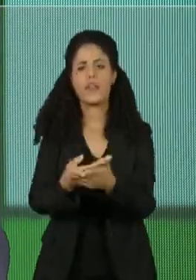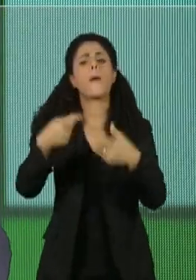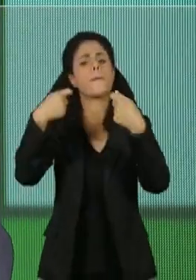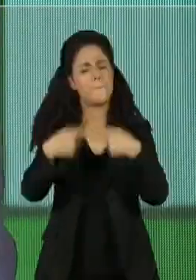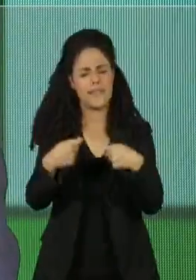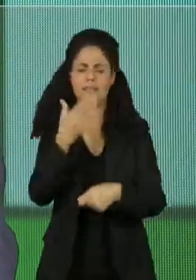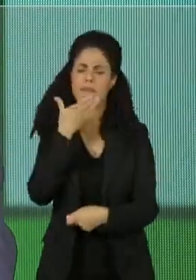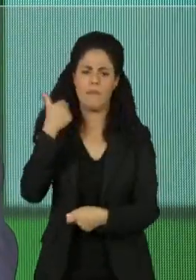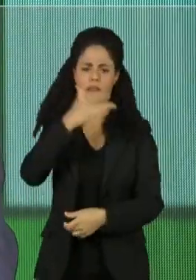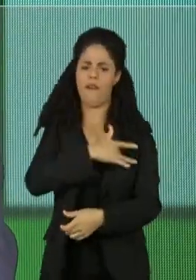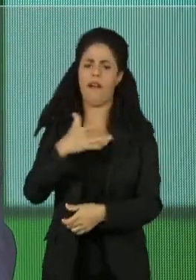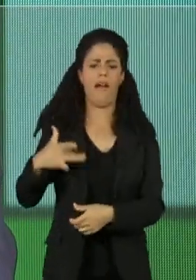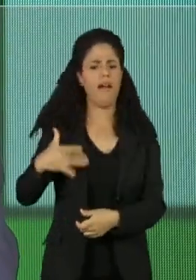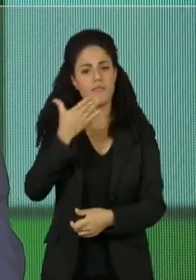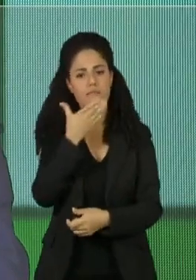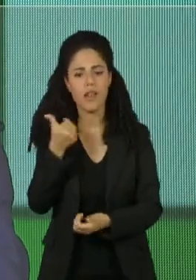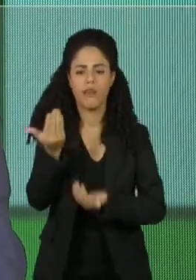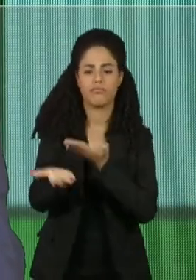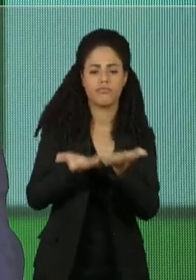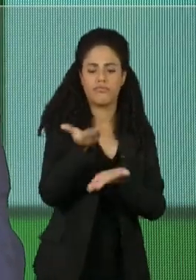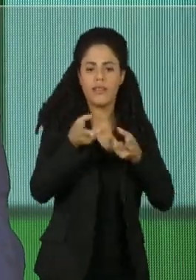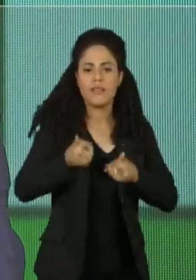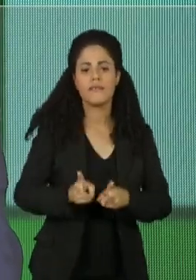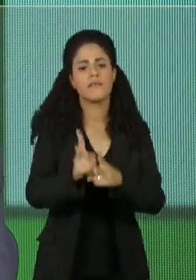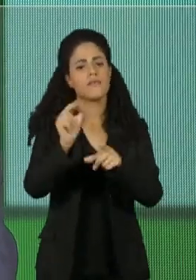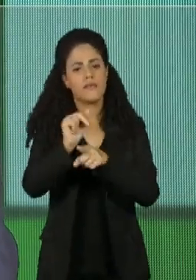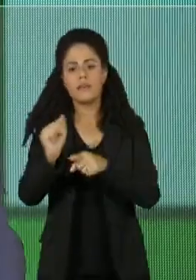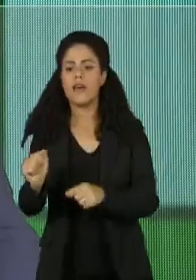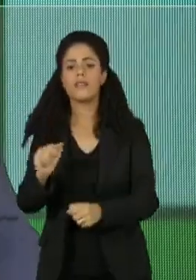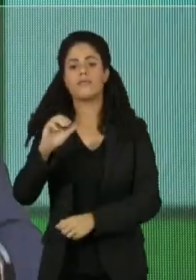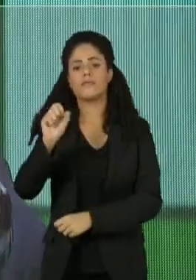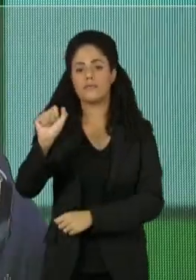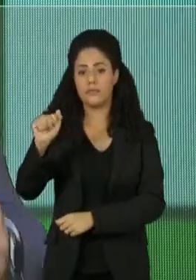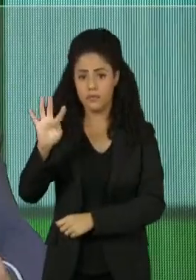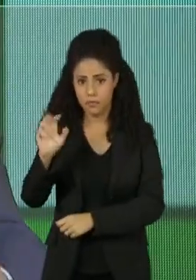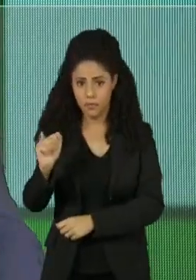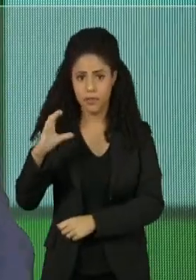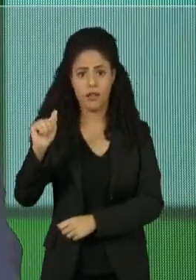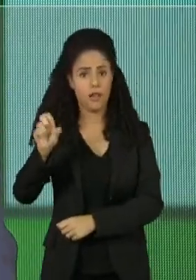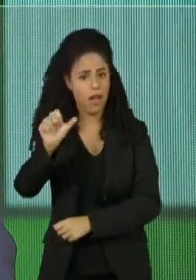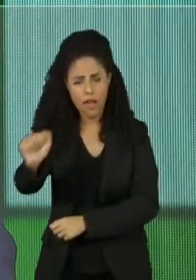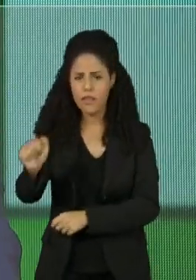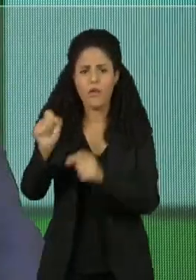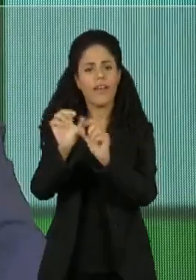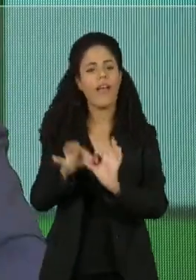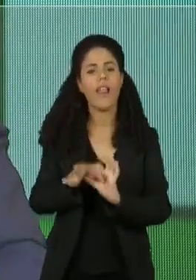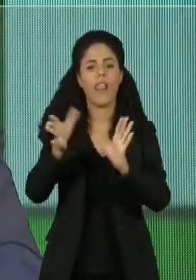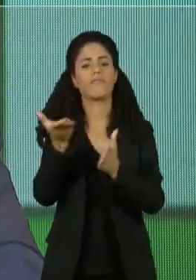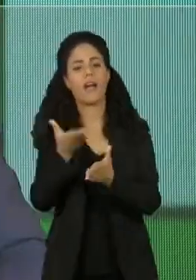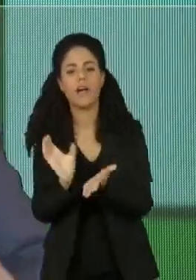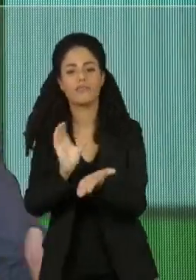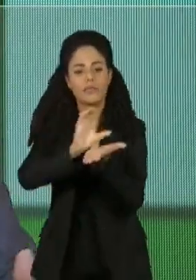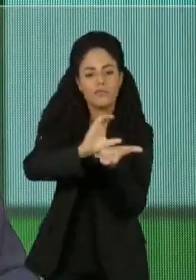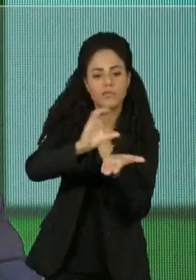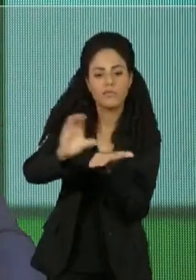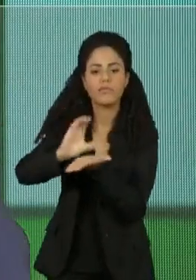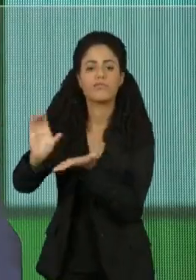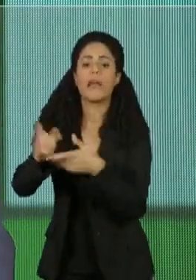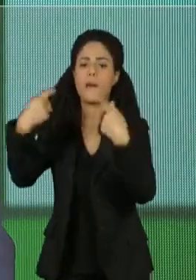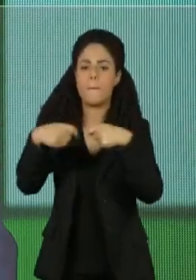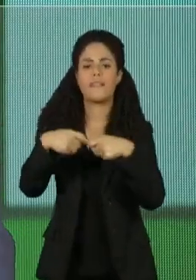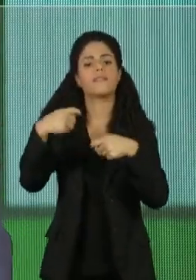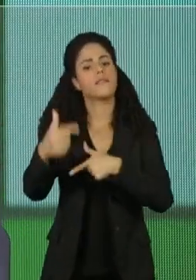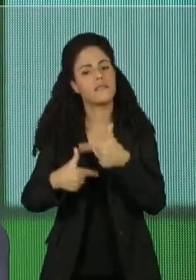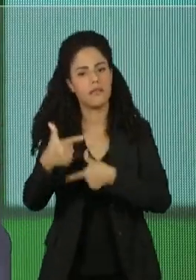precisando de cuidados. As Santas Casas de São Paulo estão precisando de cuidados, de alívio financeiro. Elas prestam um relevante